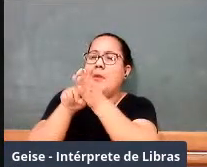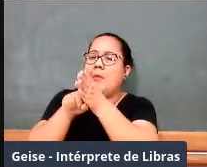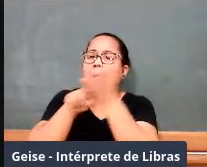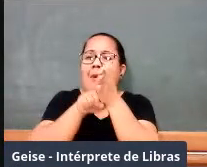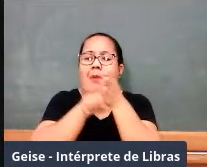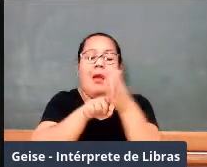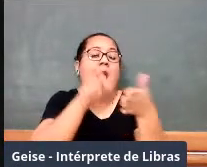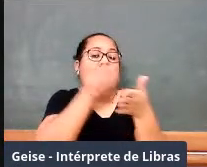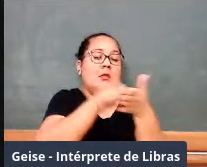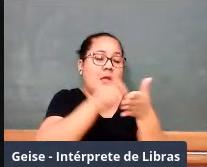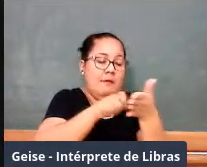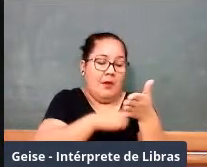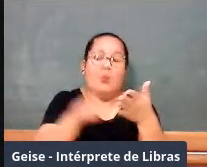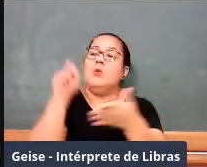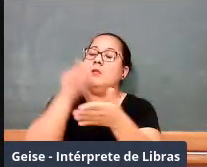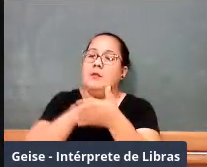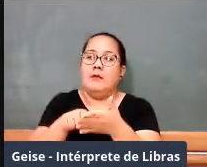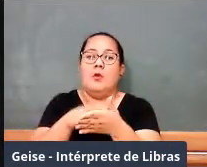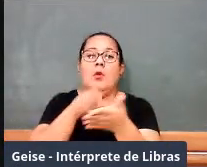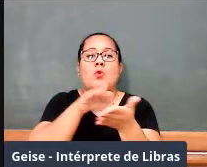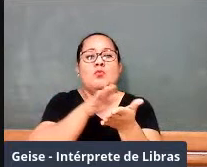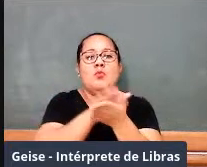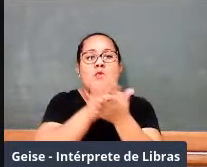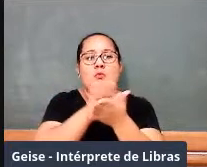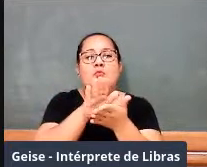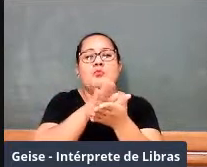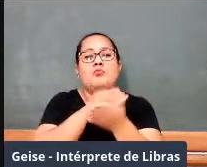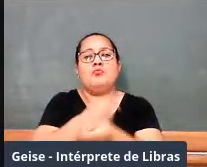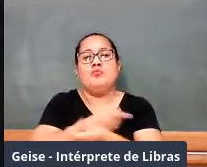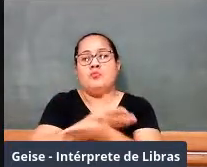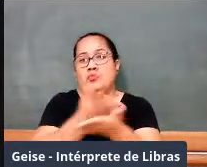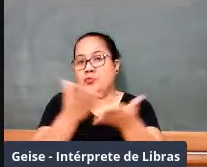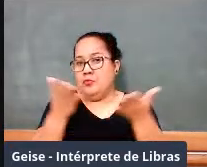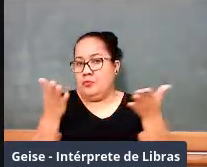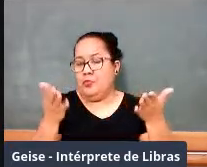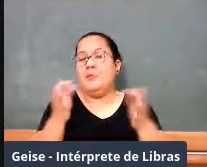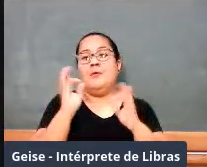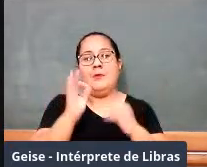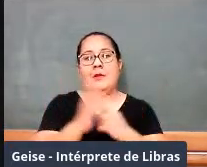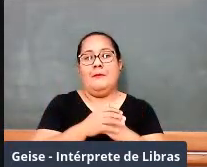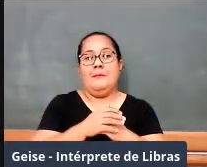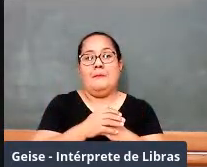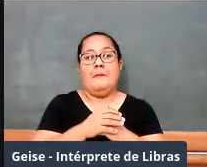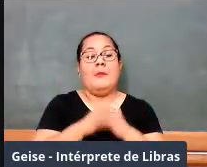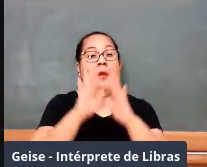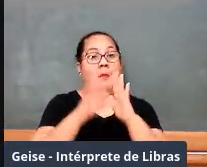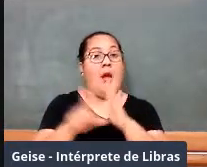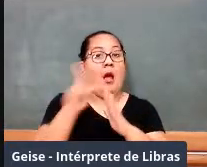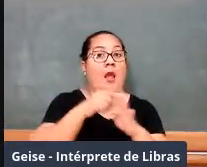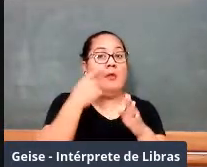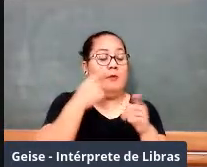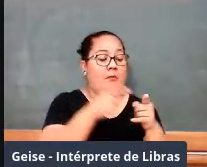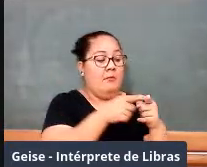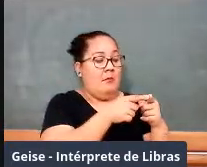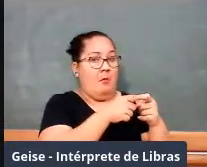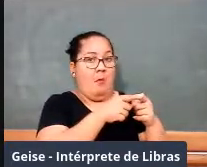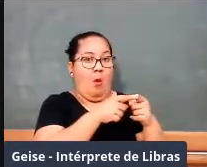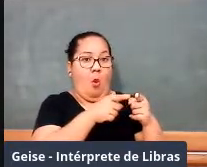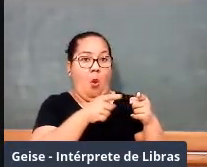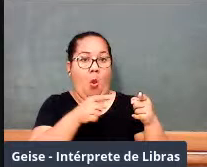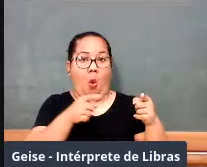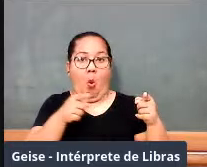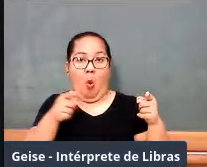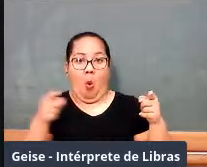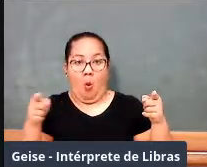1930. O que vai acontecer? Mas, antes disso, vamos fazer uma recapitulação, só para a gente não se perder na